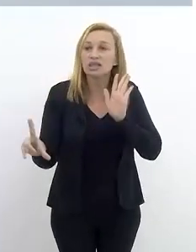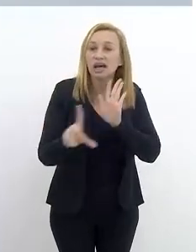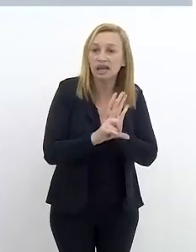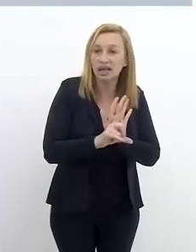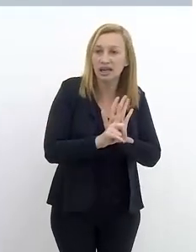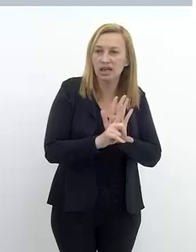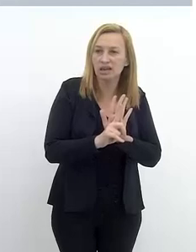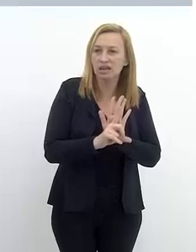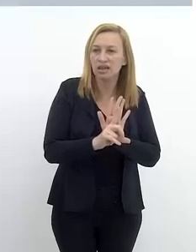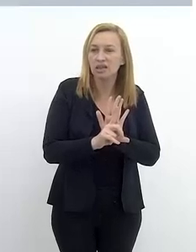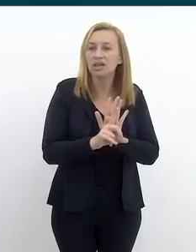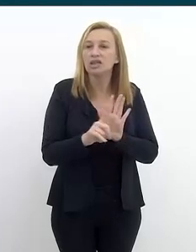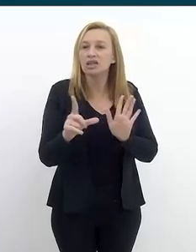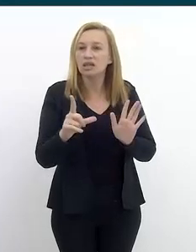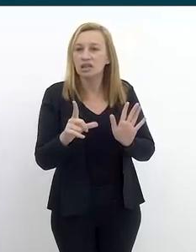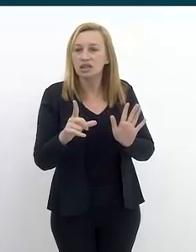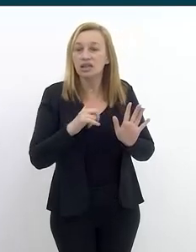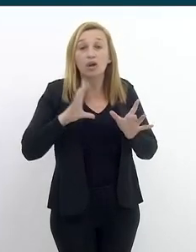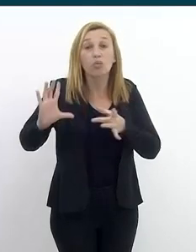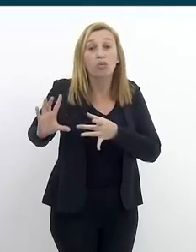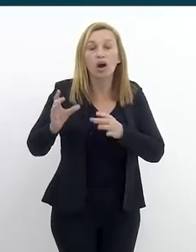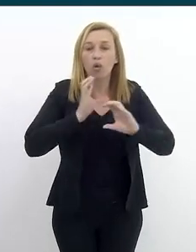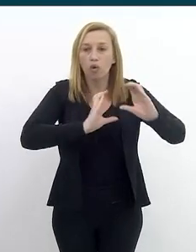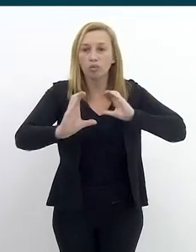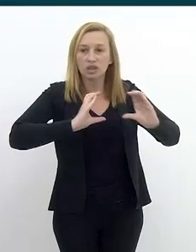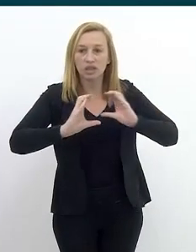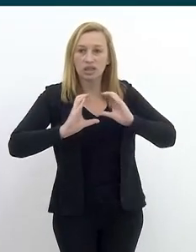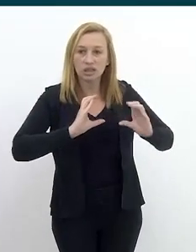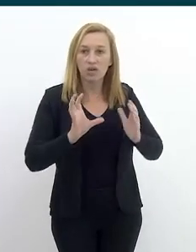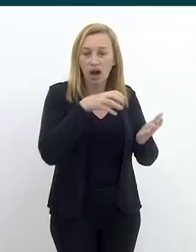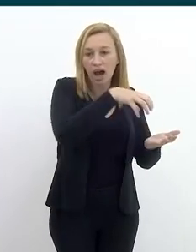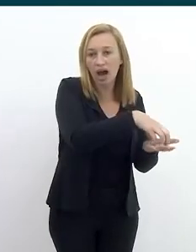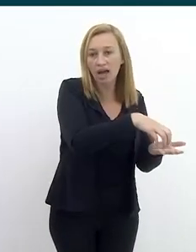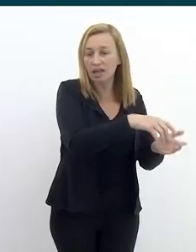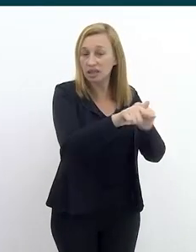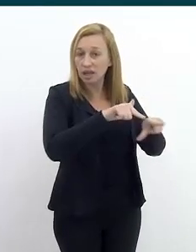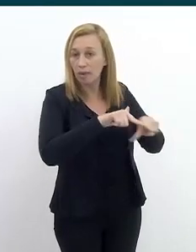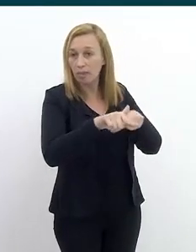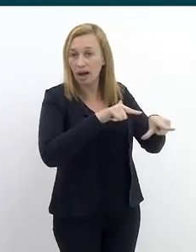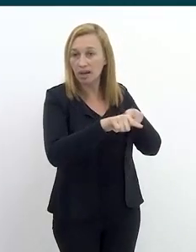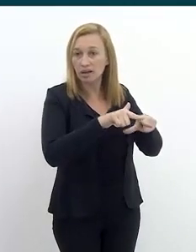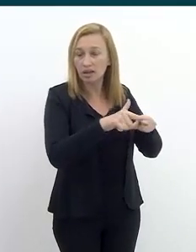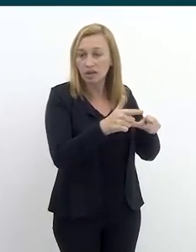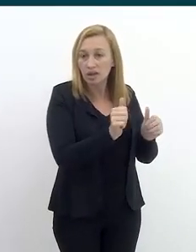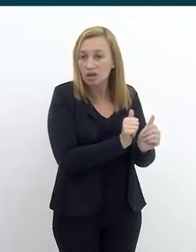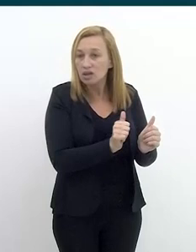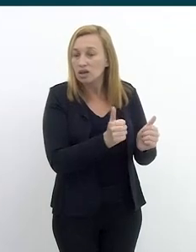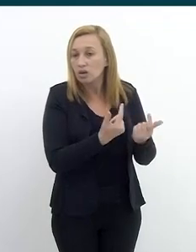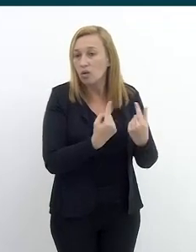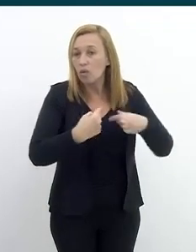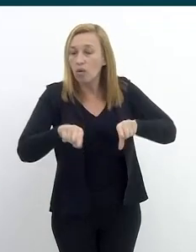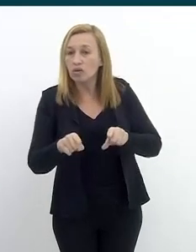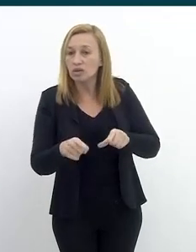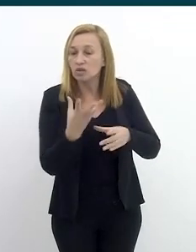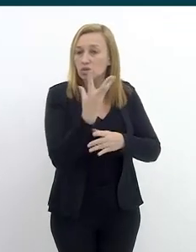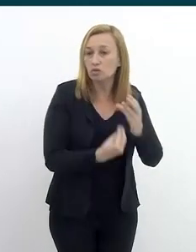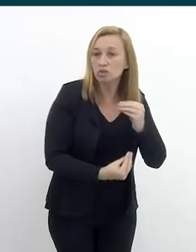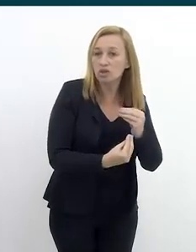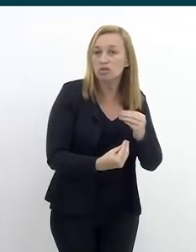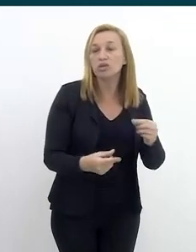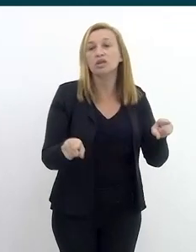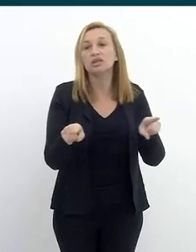importância da lei que vem determinar que haja um fluxo, uma intercomunicação entre os setores que trabalham para enfrentar a questão do